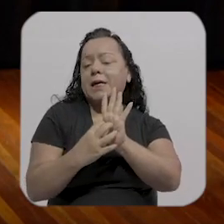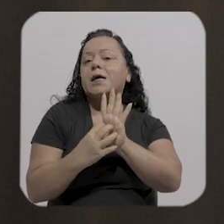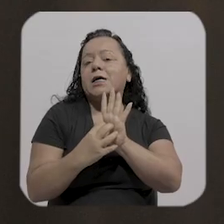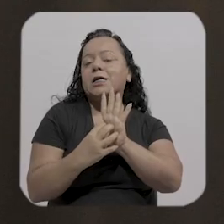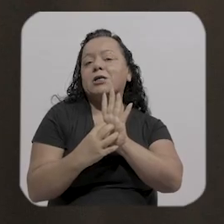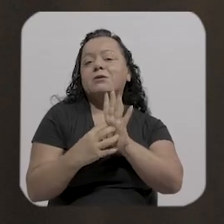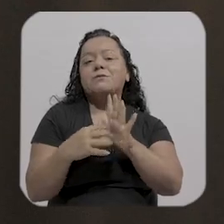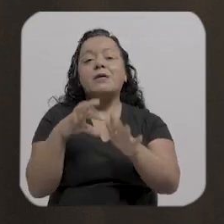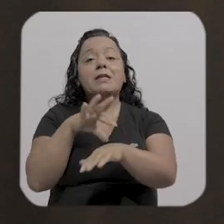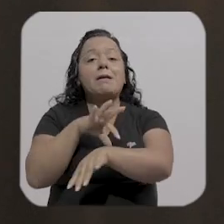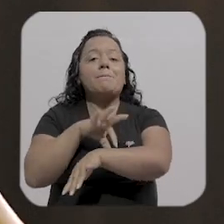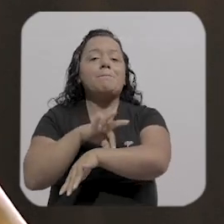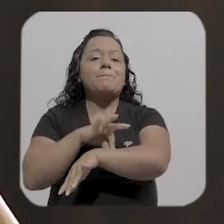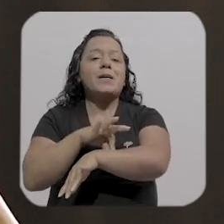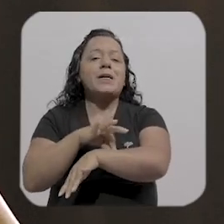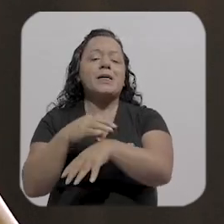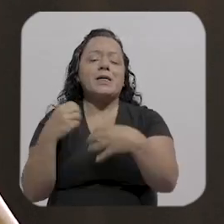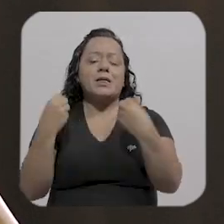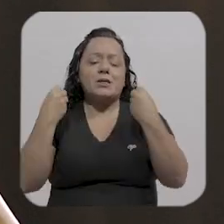pele.